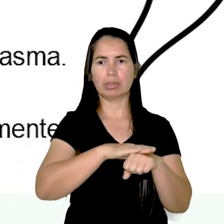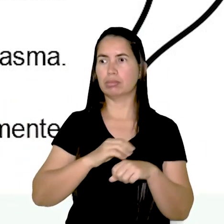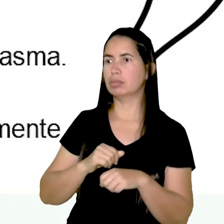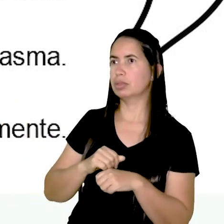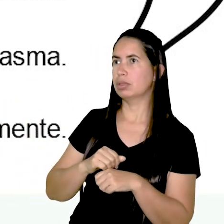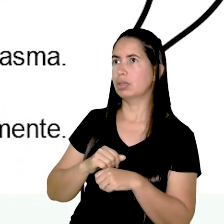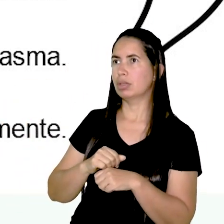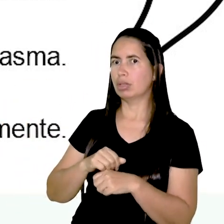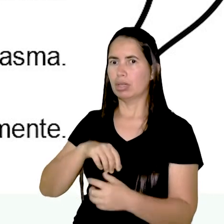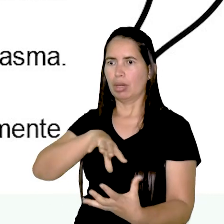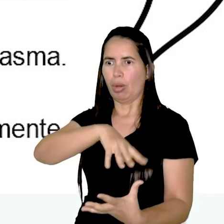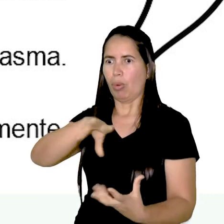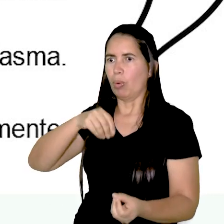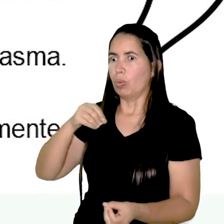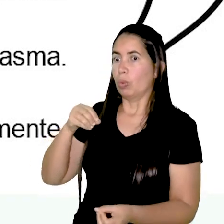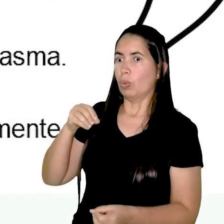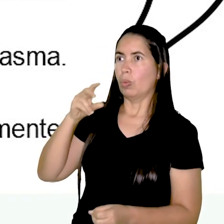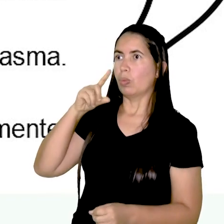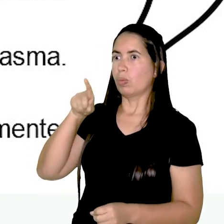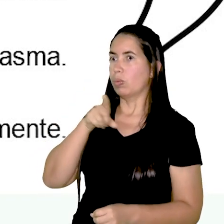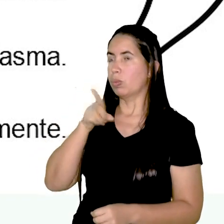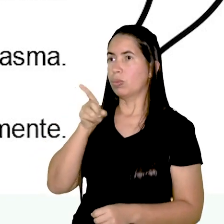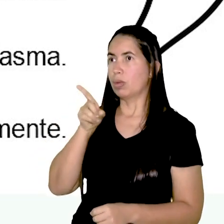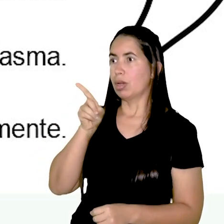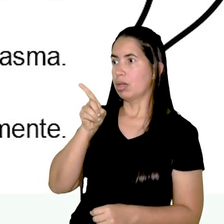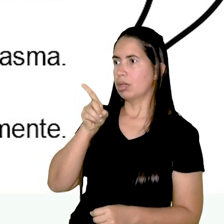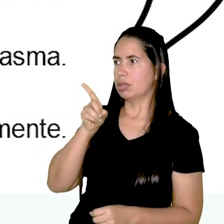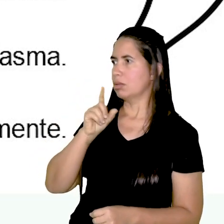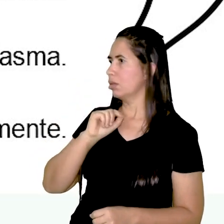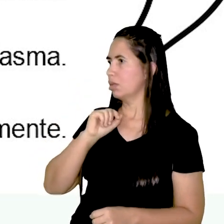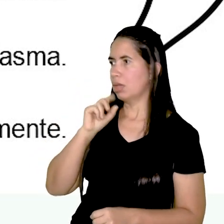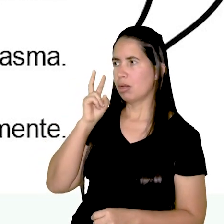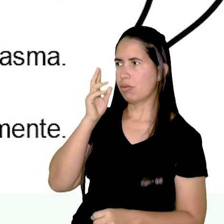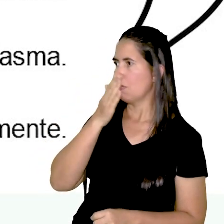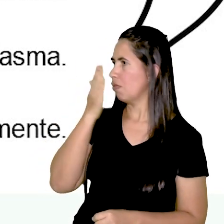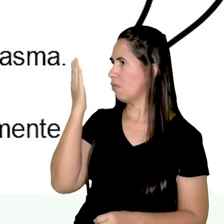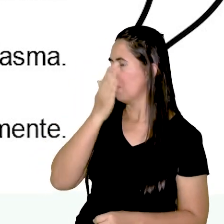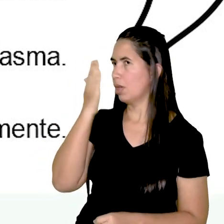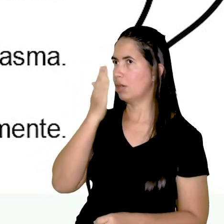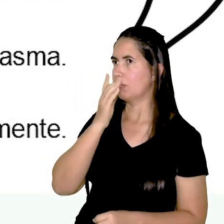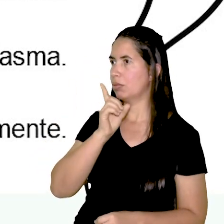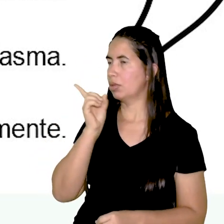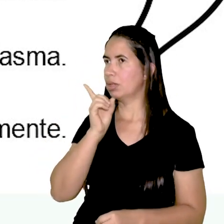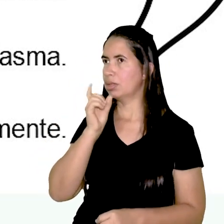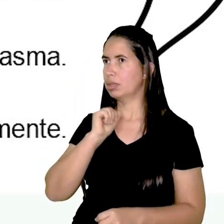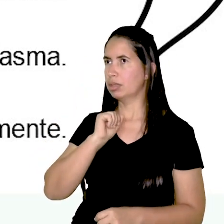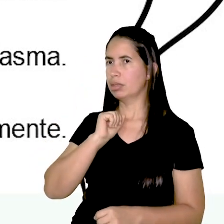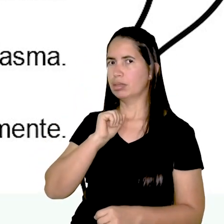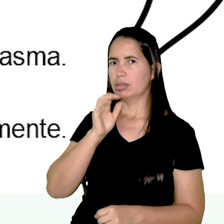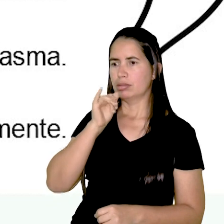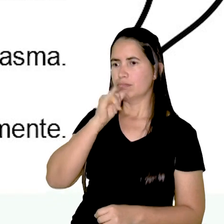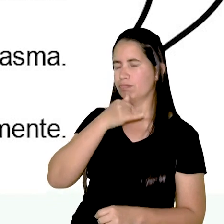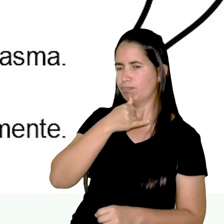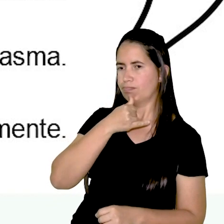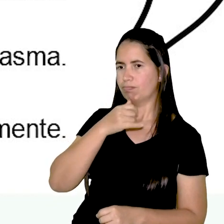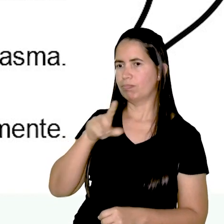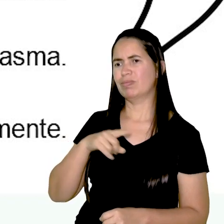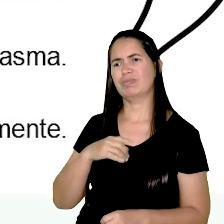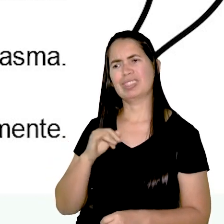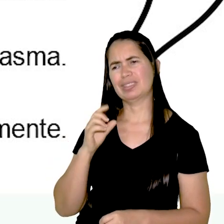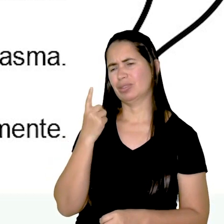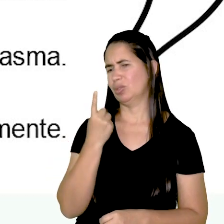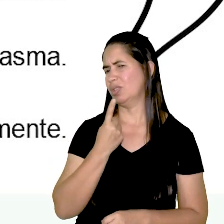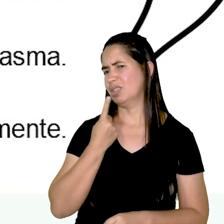assim. Uh! Eles não viram Camila e muito tristes contavam o caso. Que